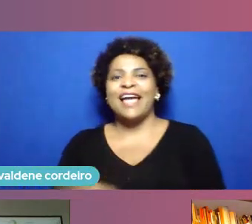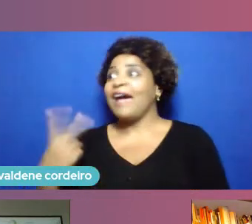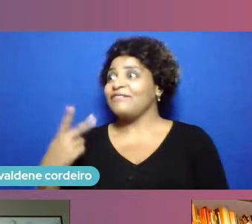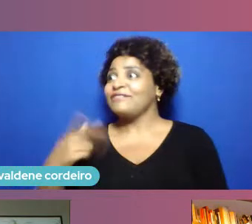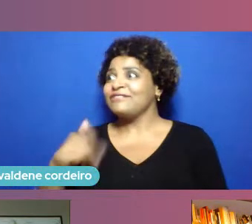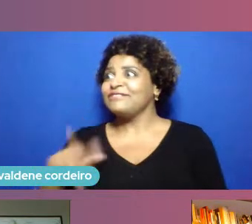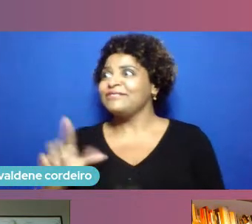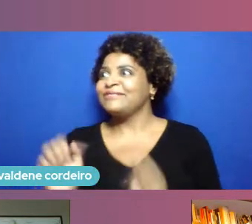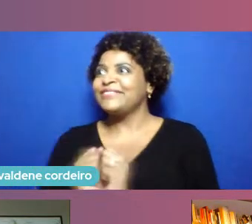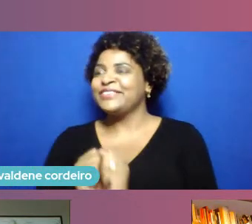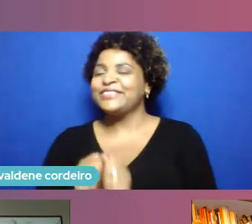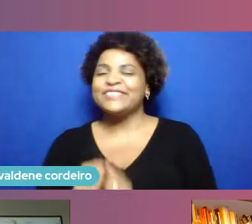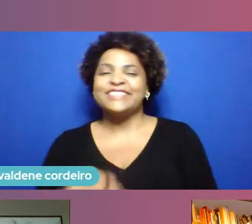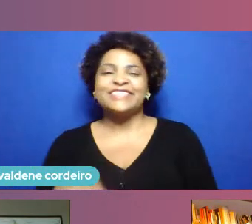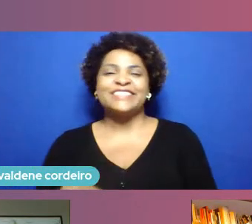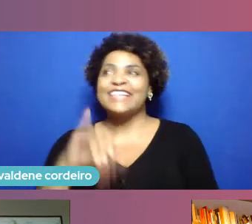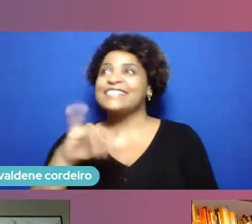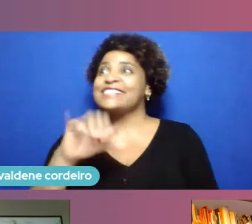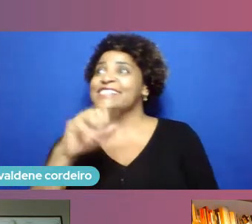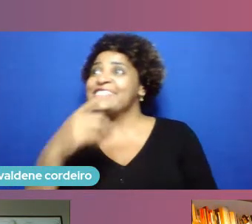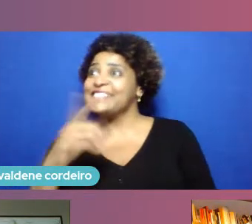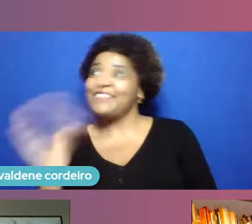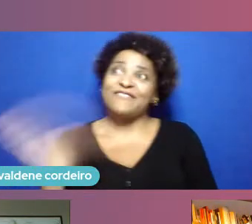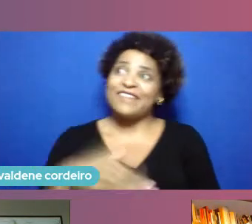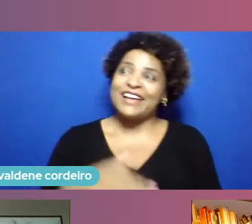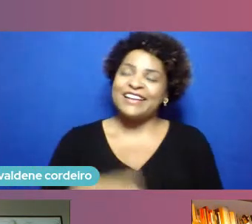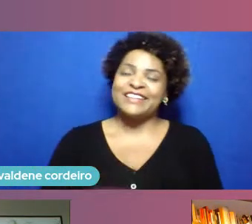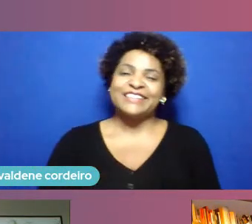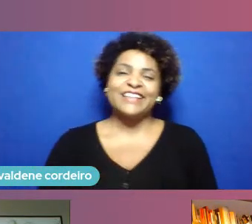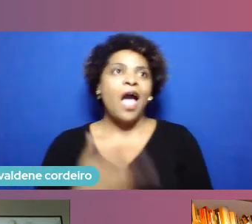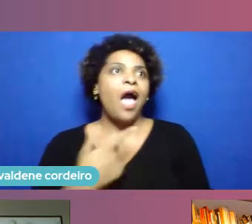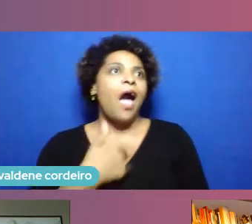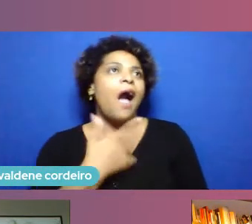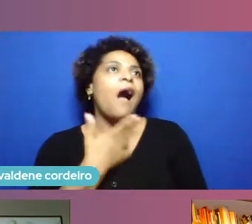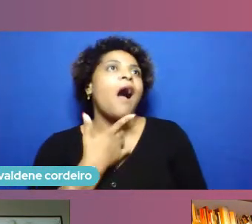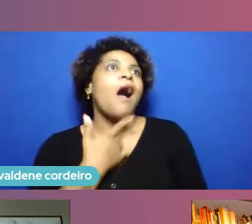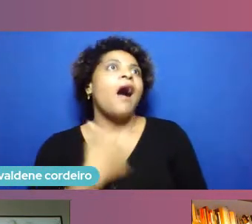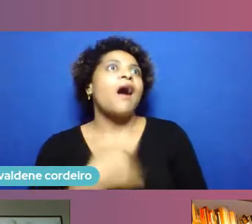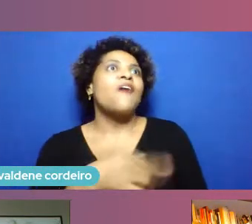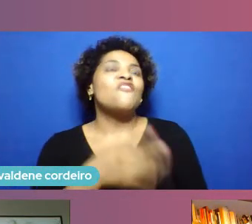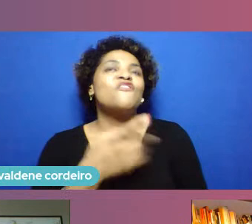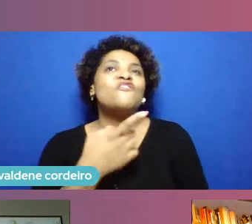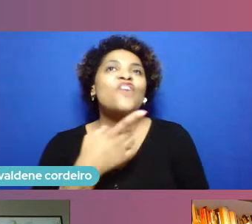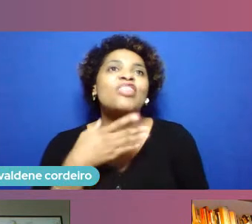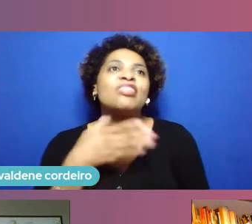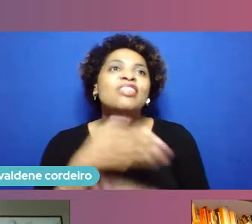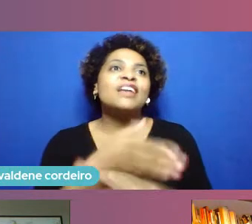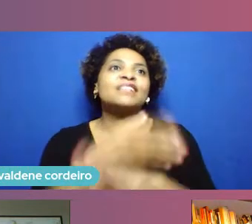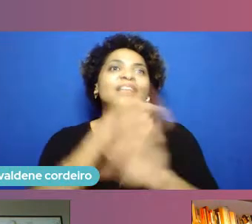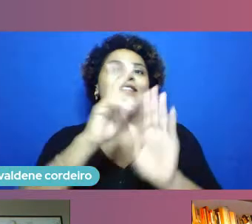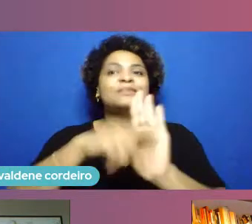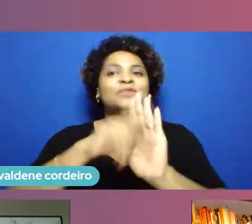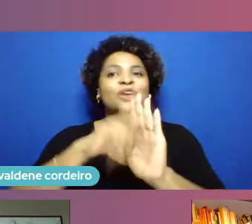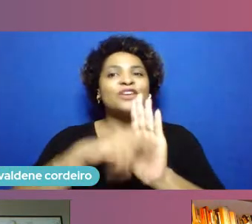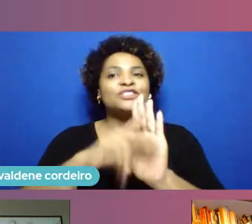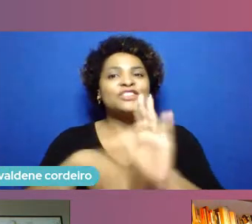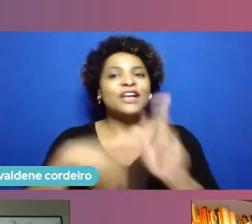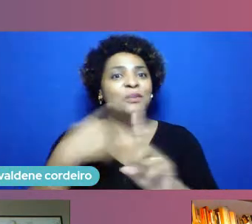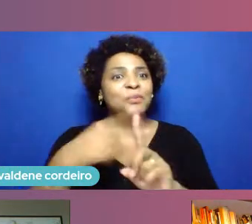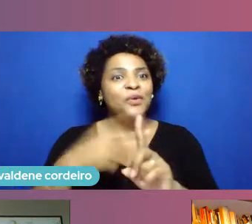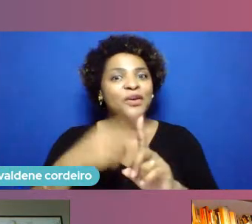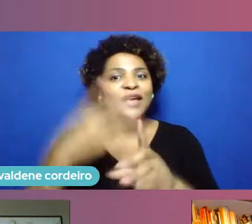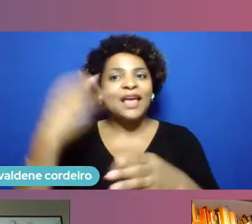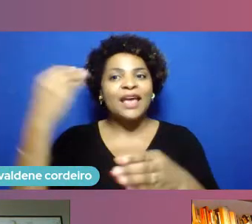também vamos a fazer isso no Demodê lá do projetão os projetos que saem com isso aqui precisa estar no mercado cadê